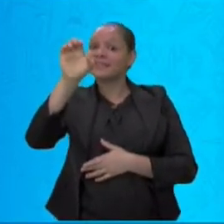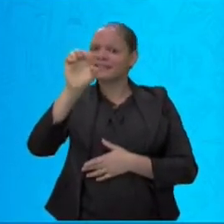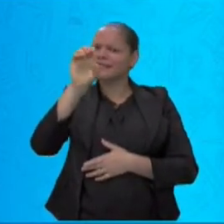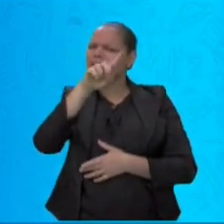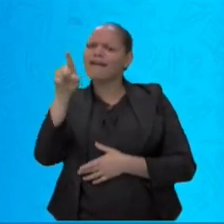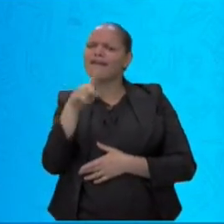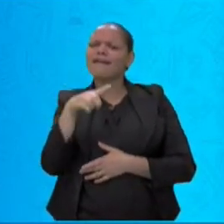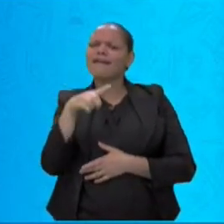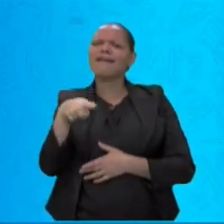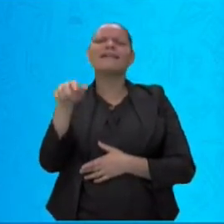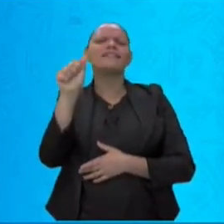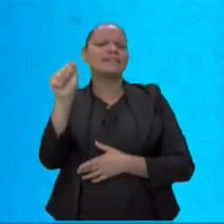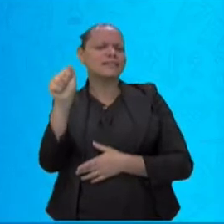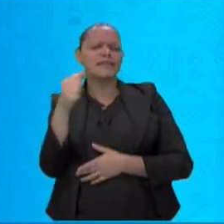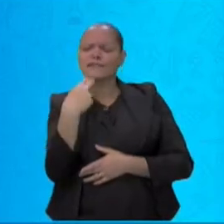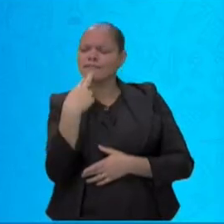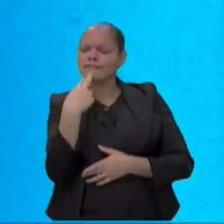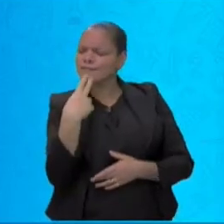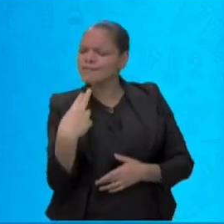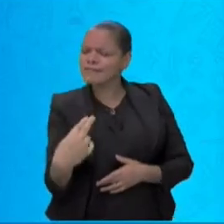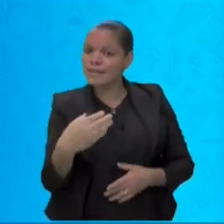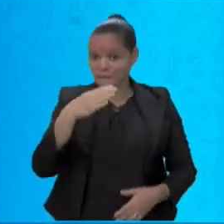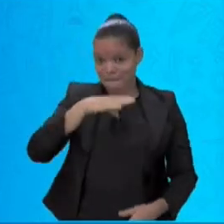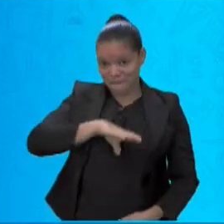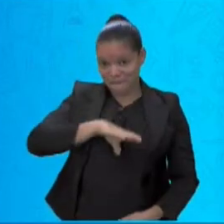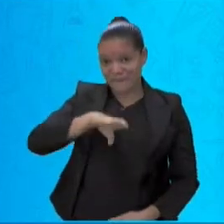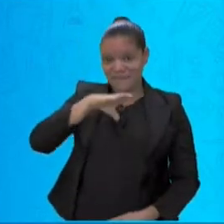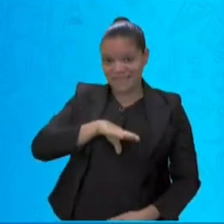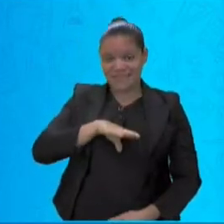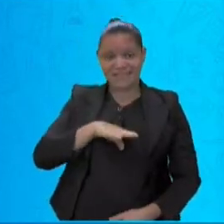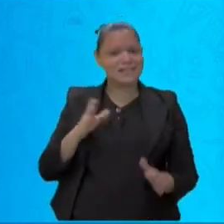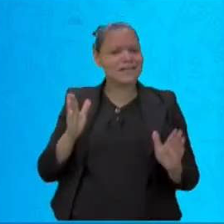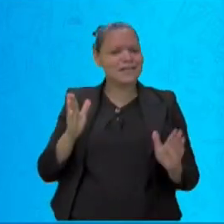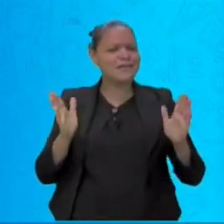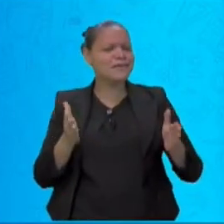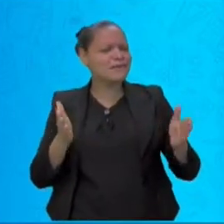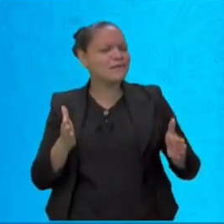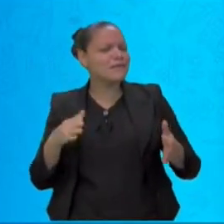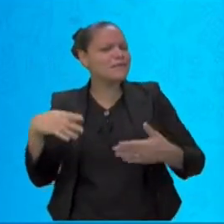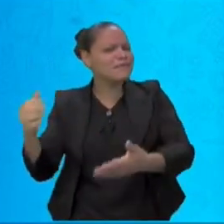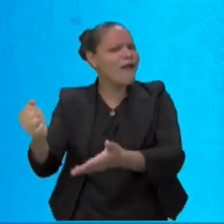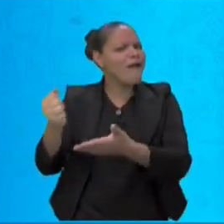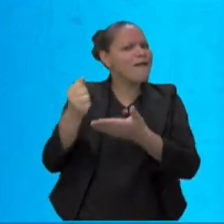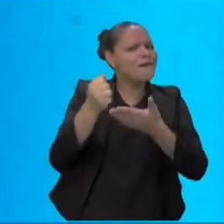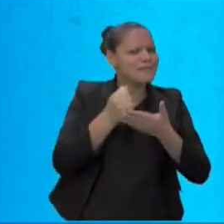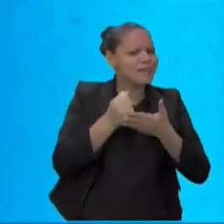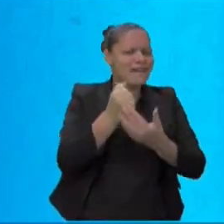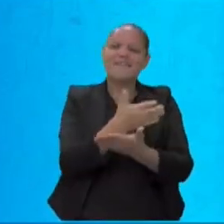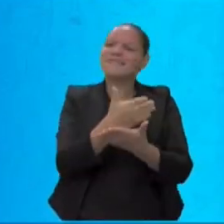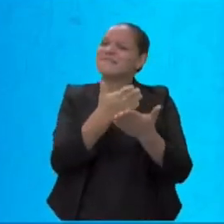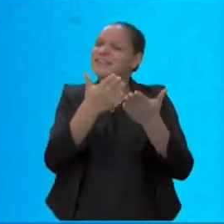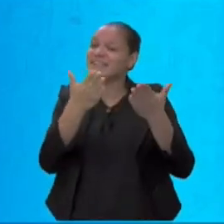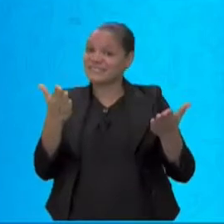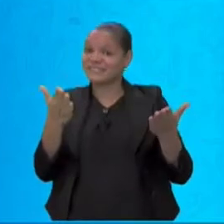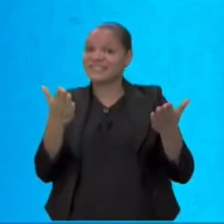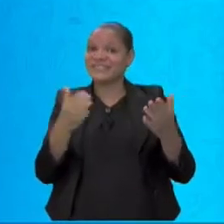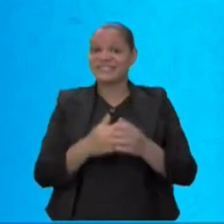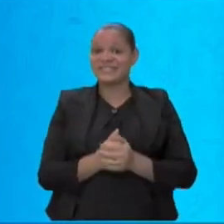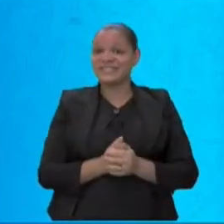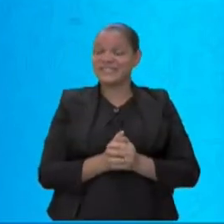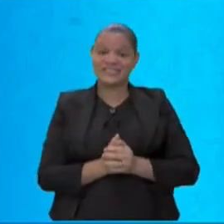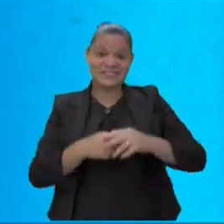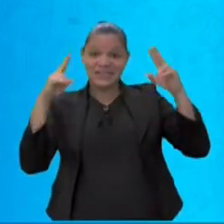Andresa Morim de língua portuguesa. E hoje eu trago para vocês um assunto muito legal de se estudar, que é o